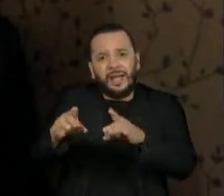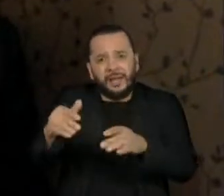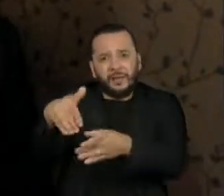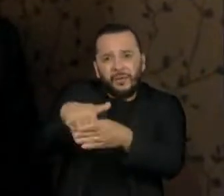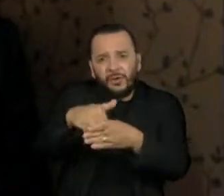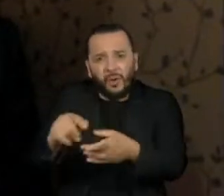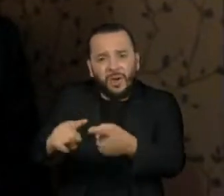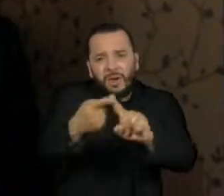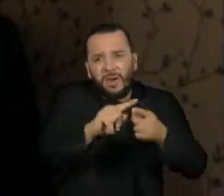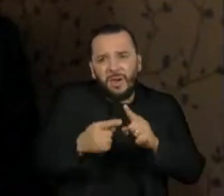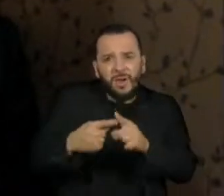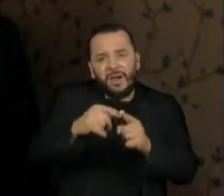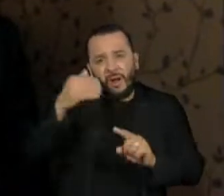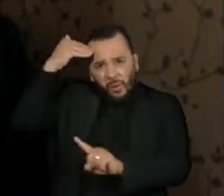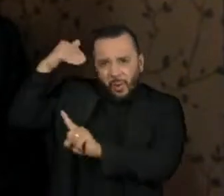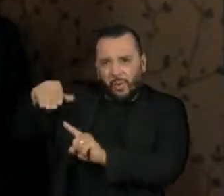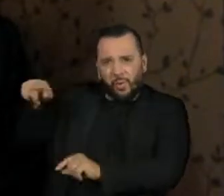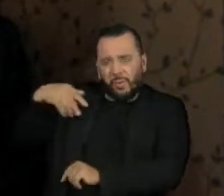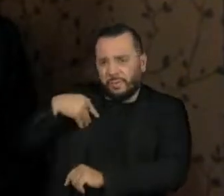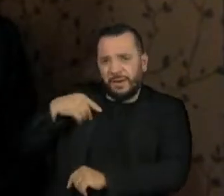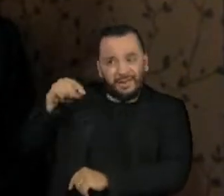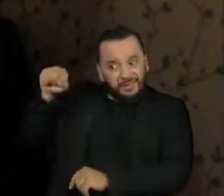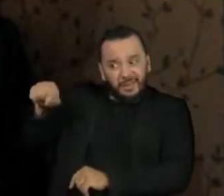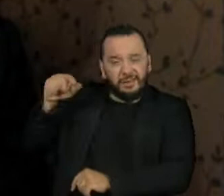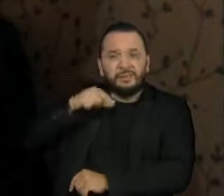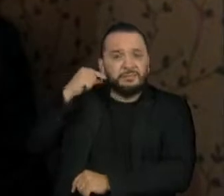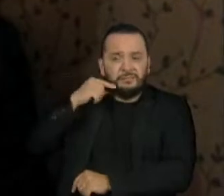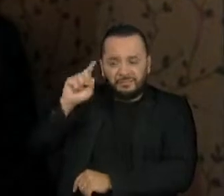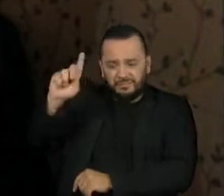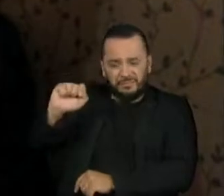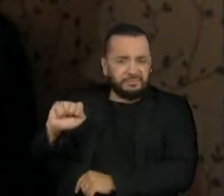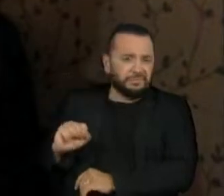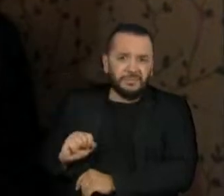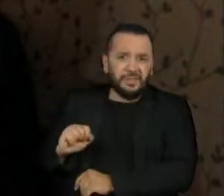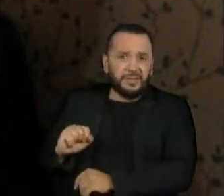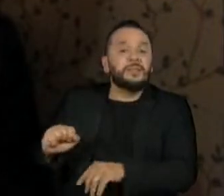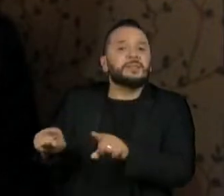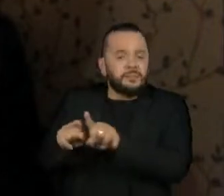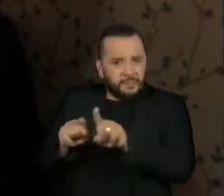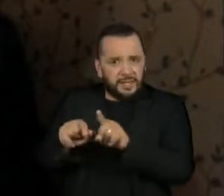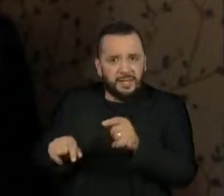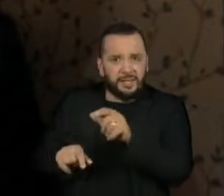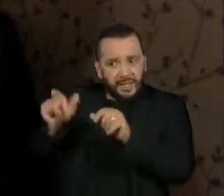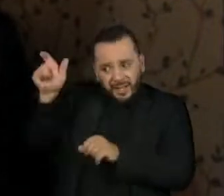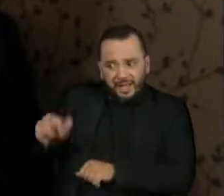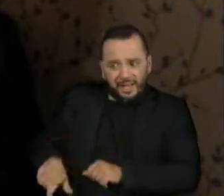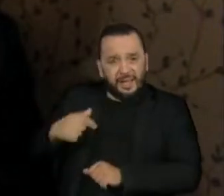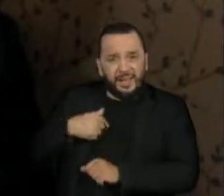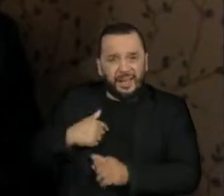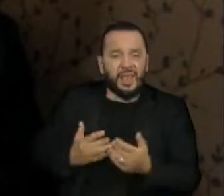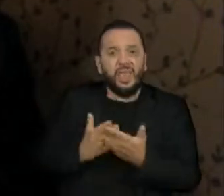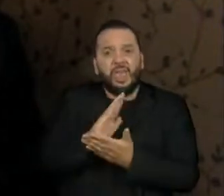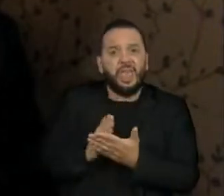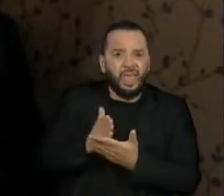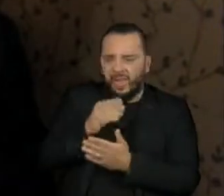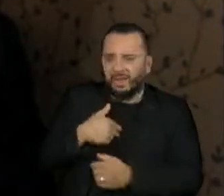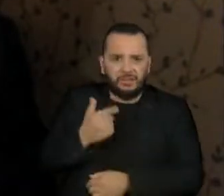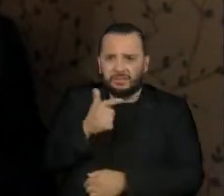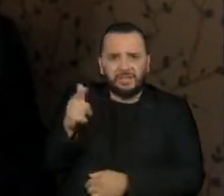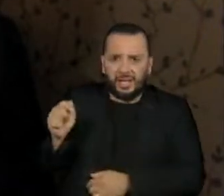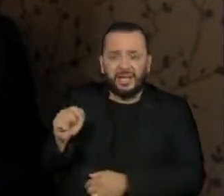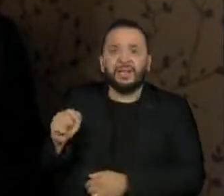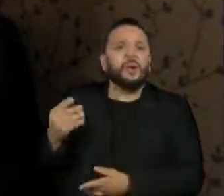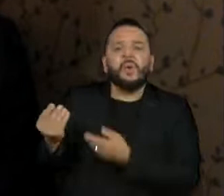imputar a ele. Em relação ao incômodo meu com o presidente Arthur Lira, eu acho que é importante resgatar o que foi a minha